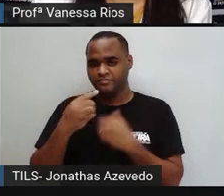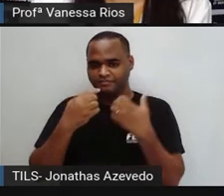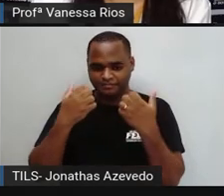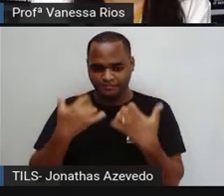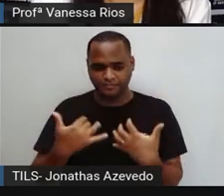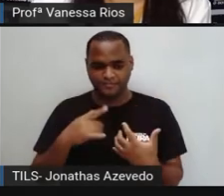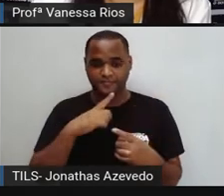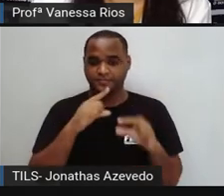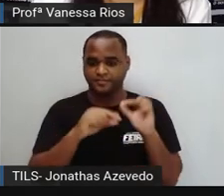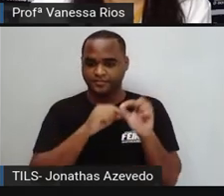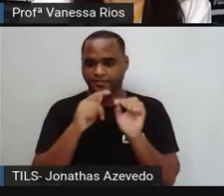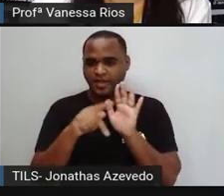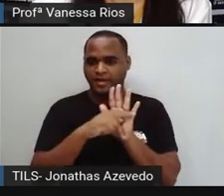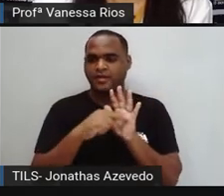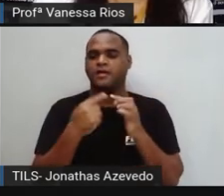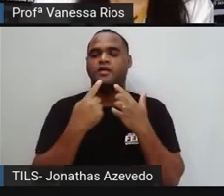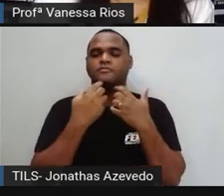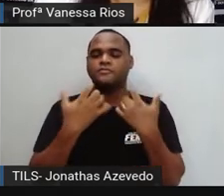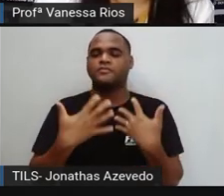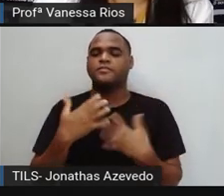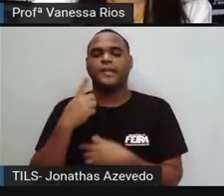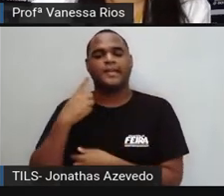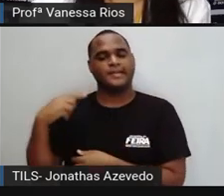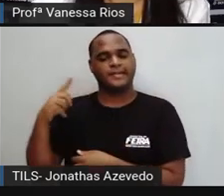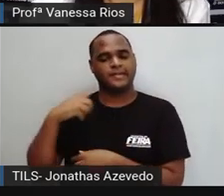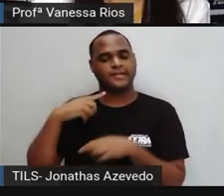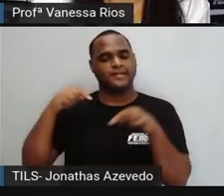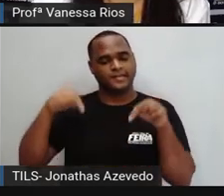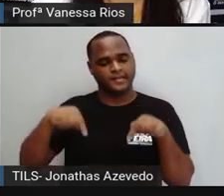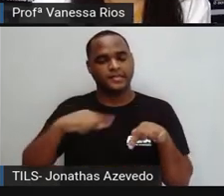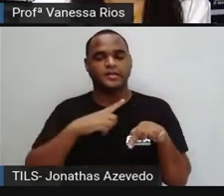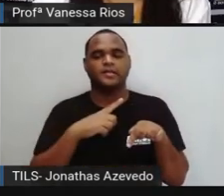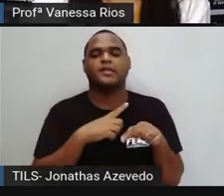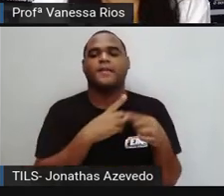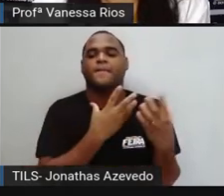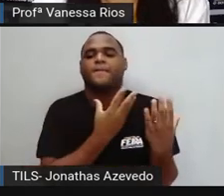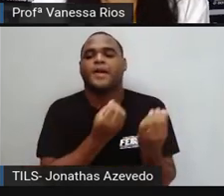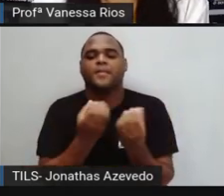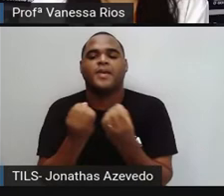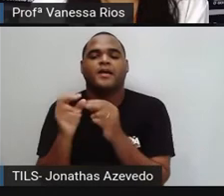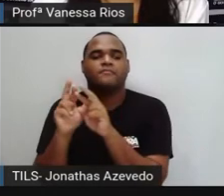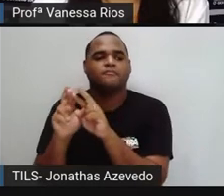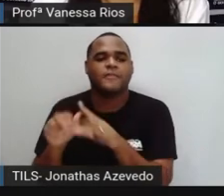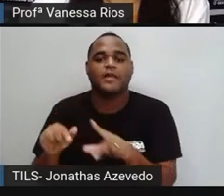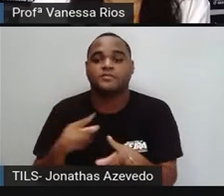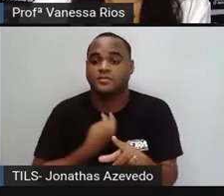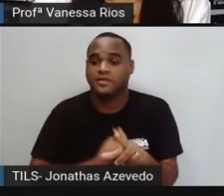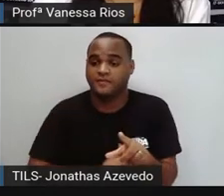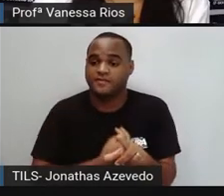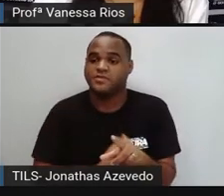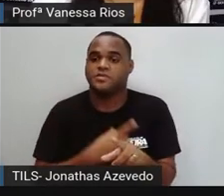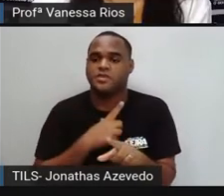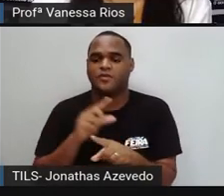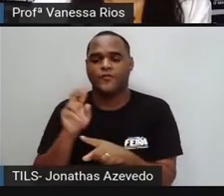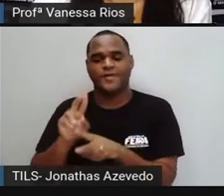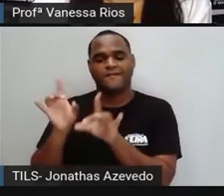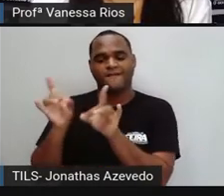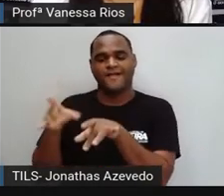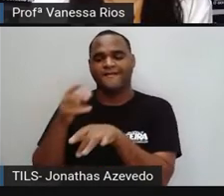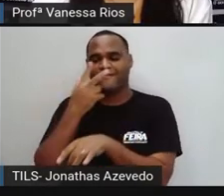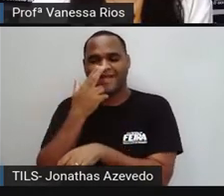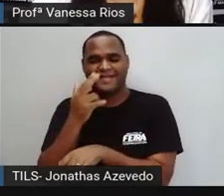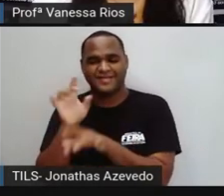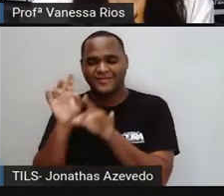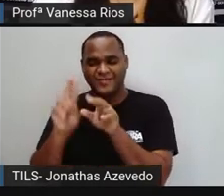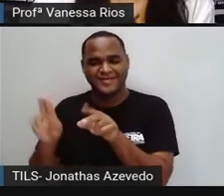gírias, elas são próprias de uma determinada época e muitas vezes deixam de existir quando cai em desuso. Então,